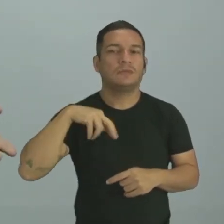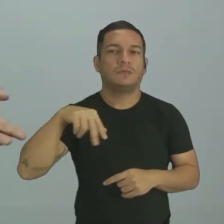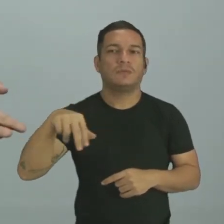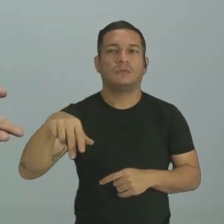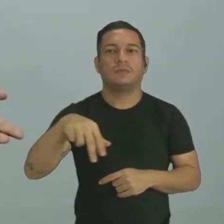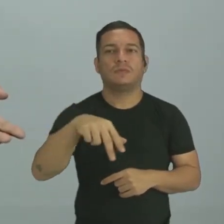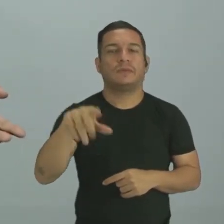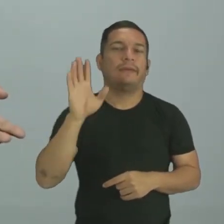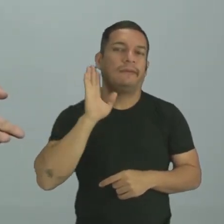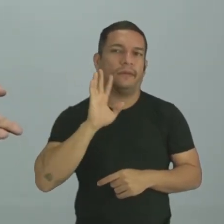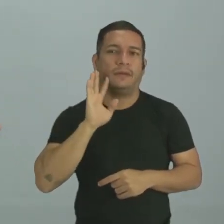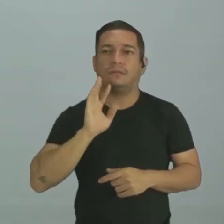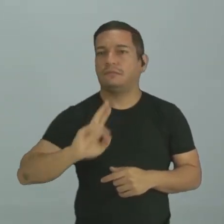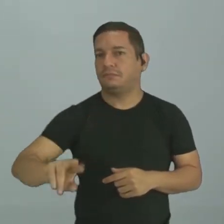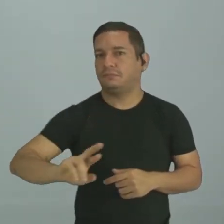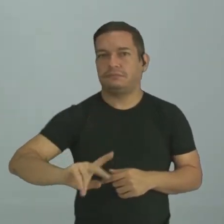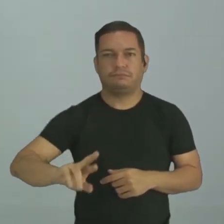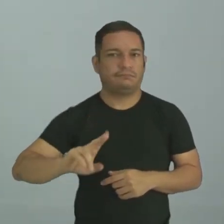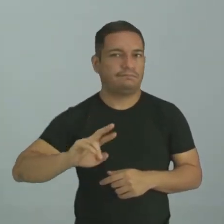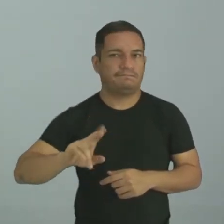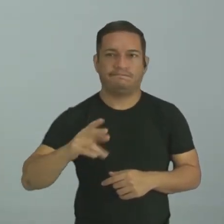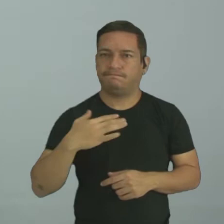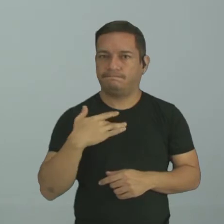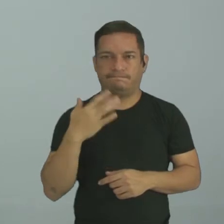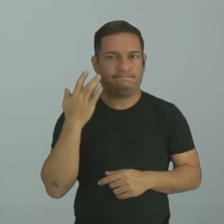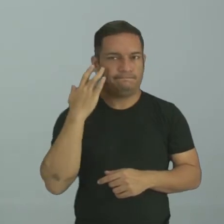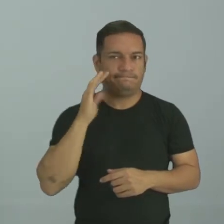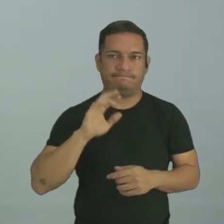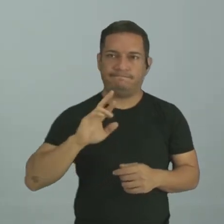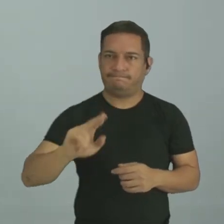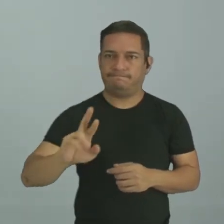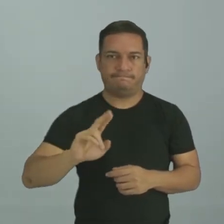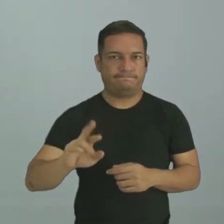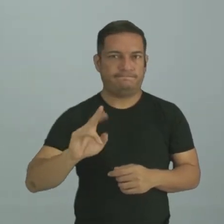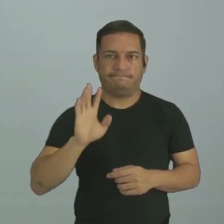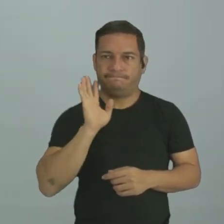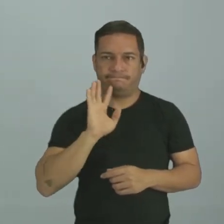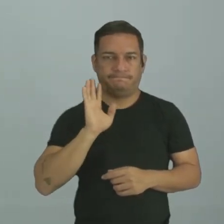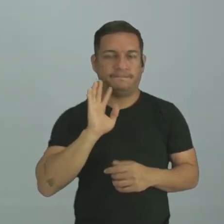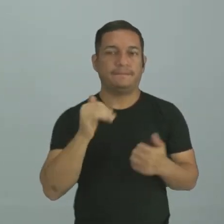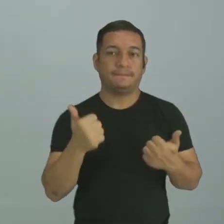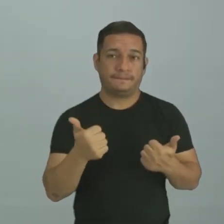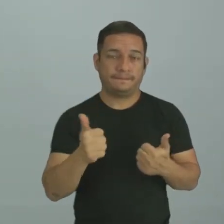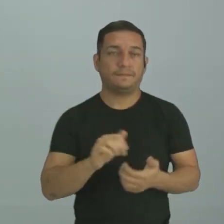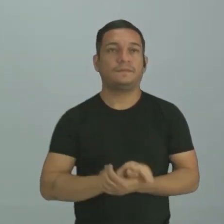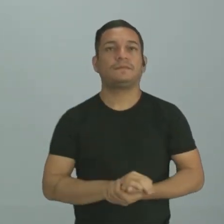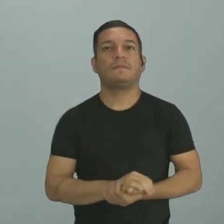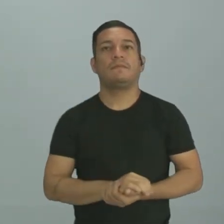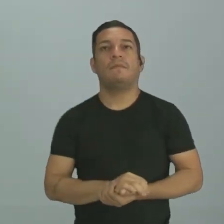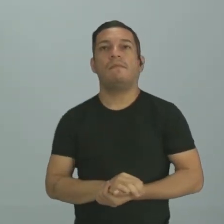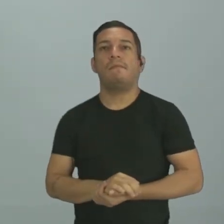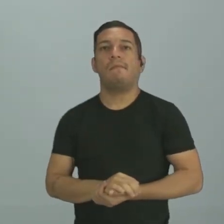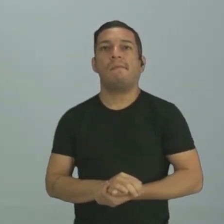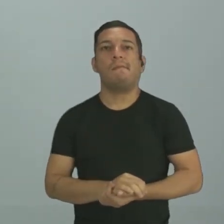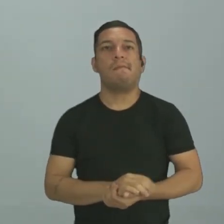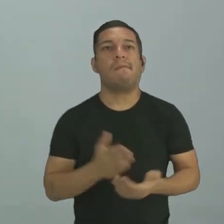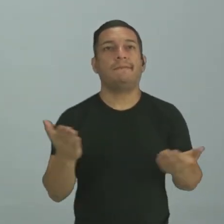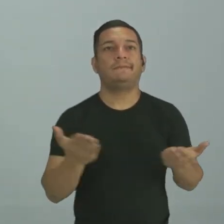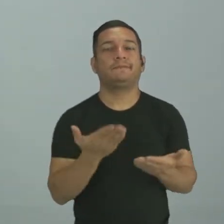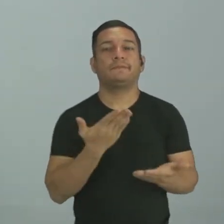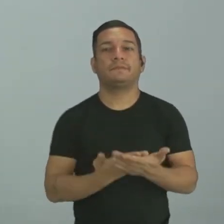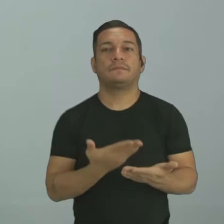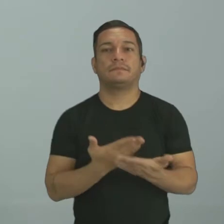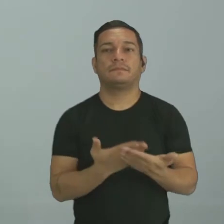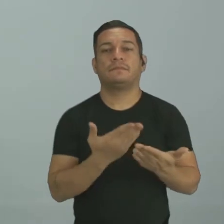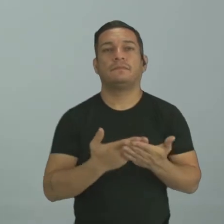Não seria legal, né? Pelo menos, eu não acho. Tudo bem? Vamos continuar. Agora, nós vamos estudar